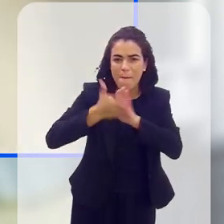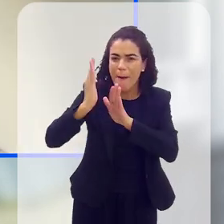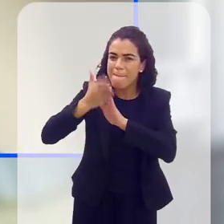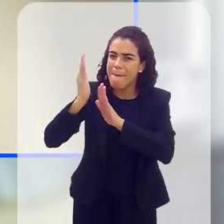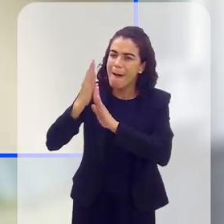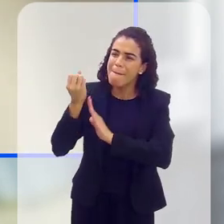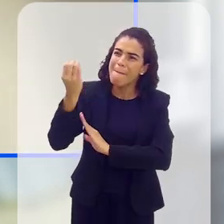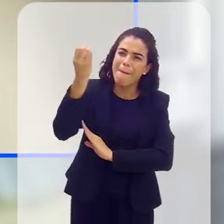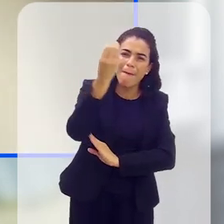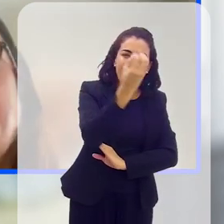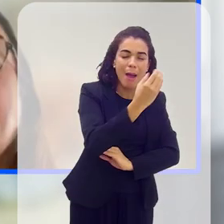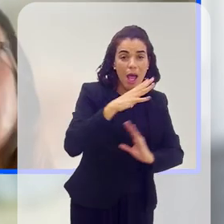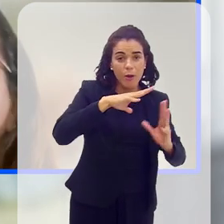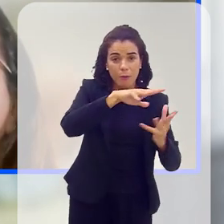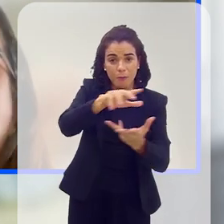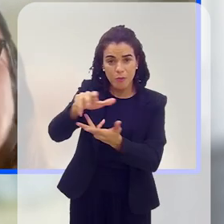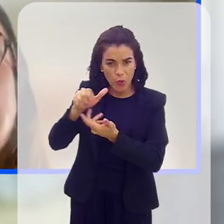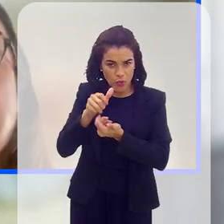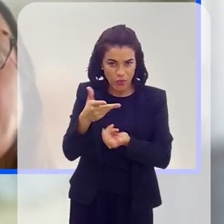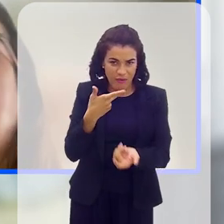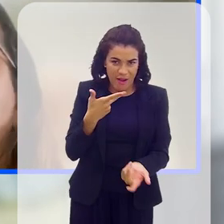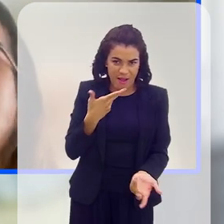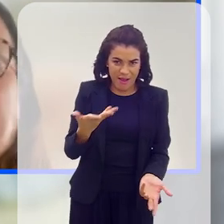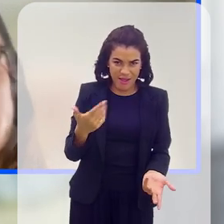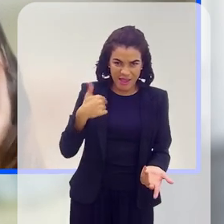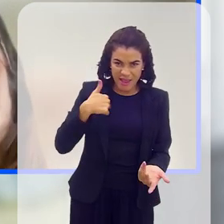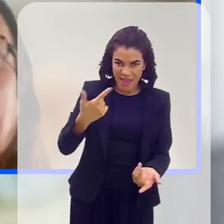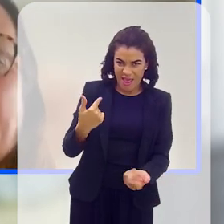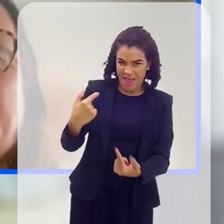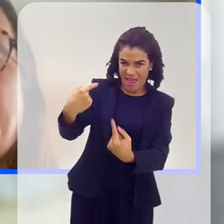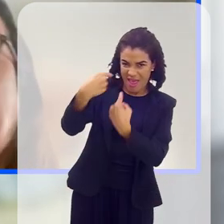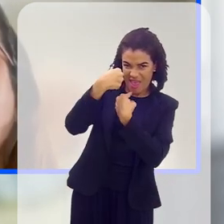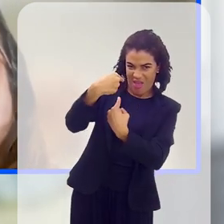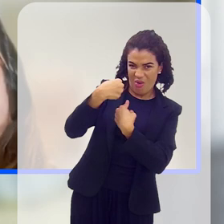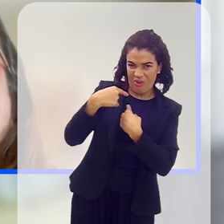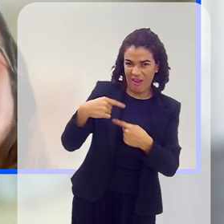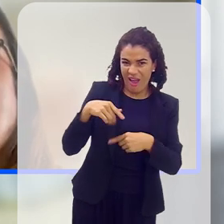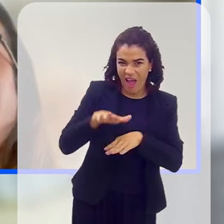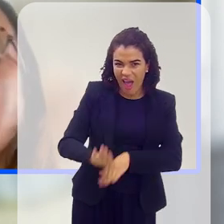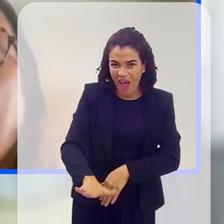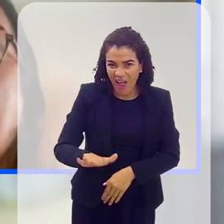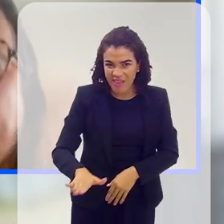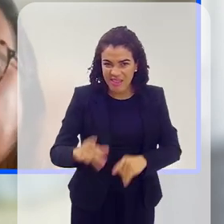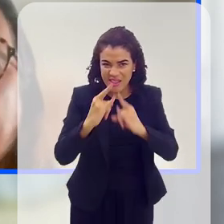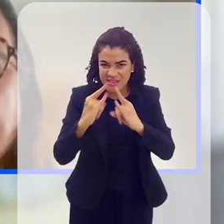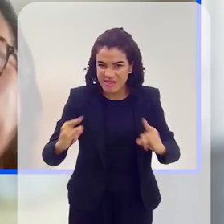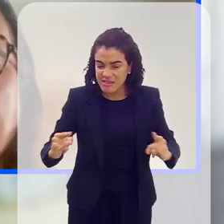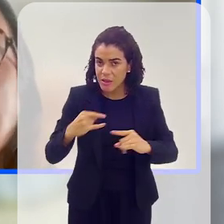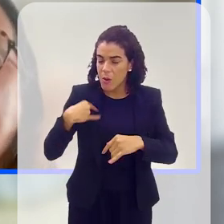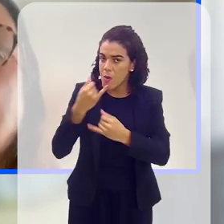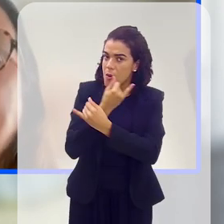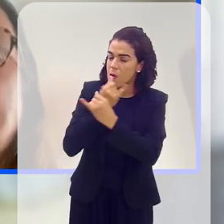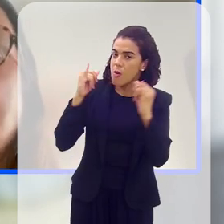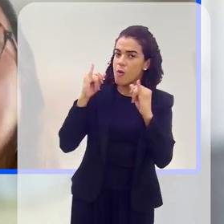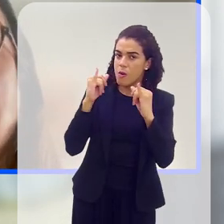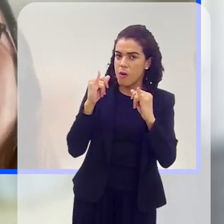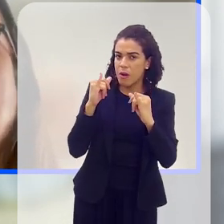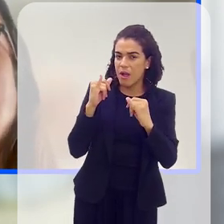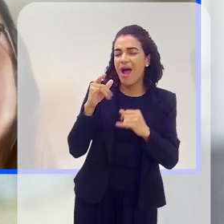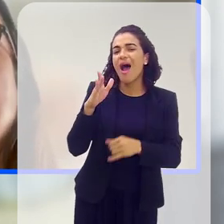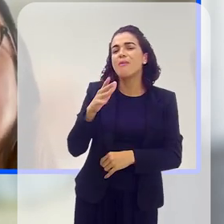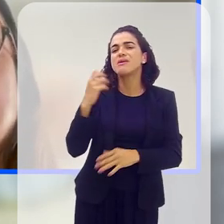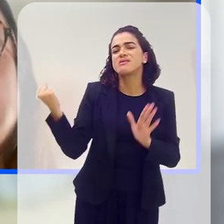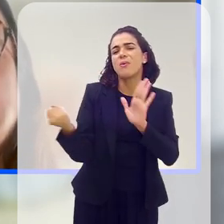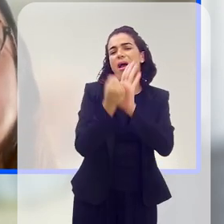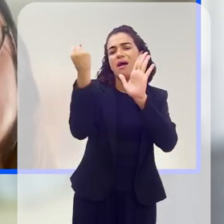viajava o mundo inteiro. E se dizer que eu ia ser anã de circo, aquilo me chocou muito. Mas esse é